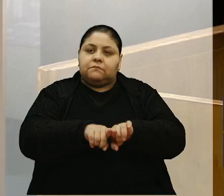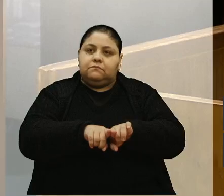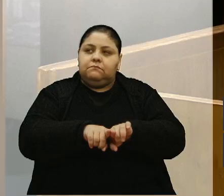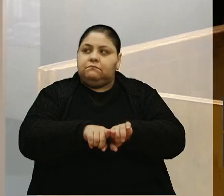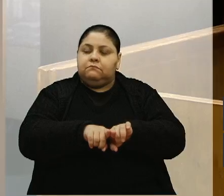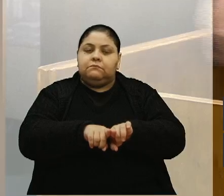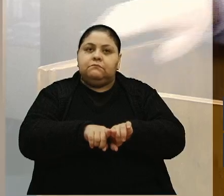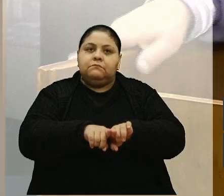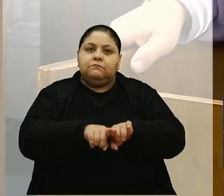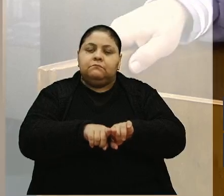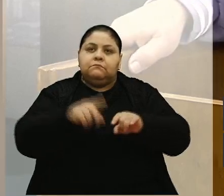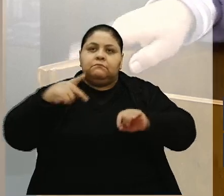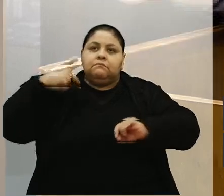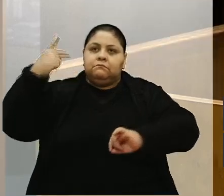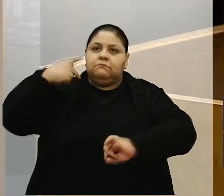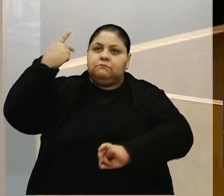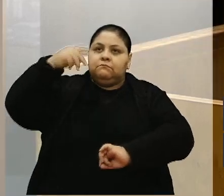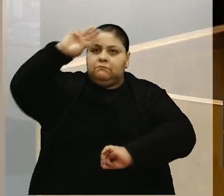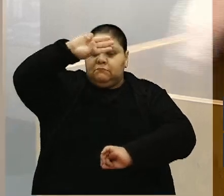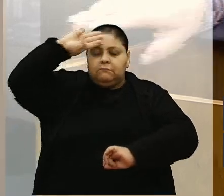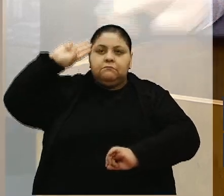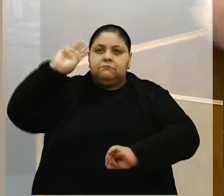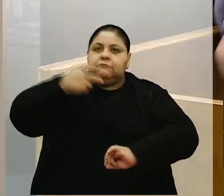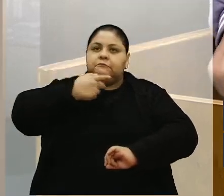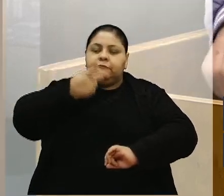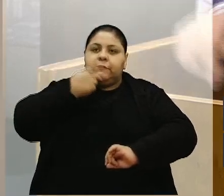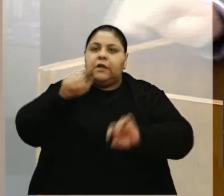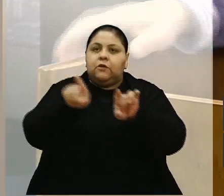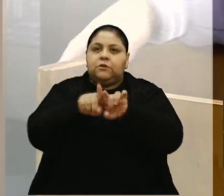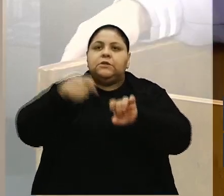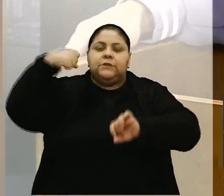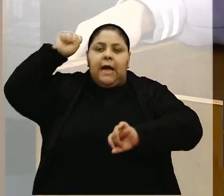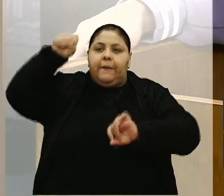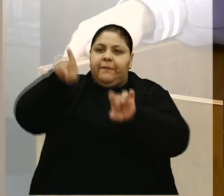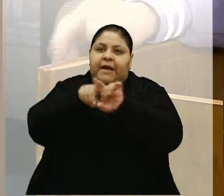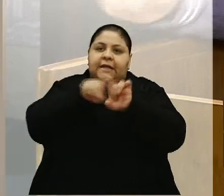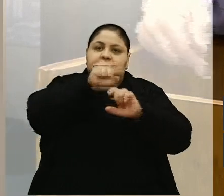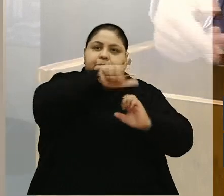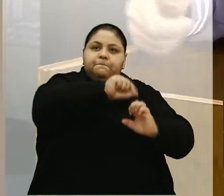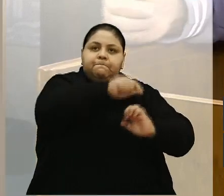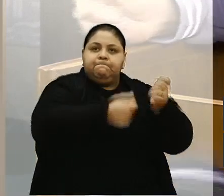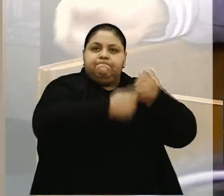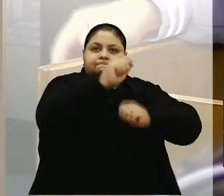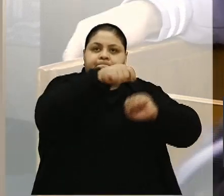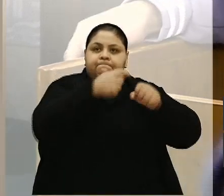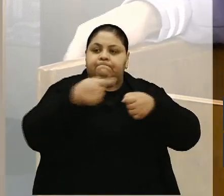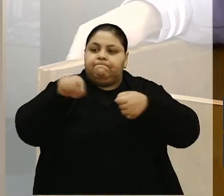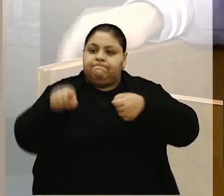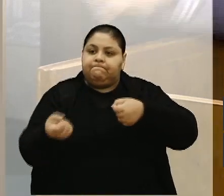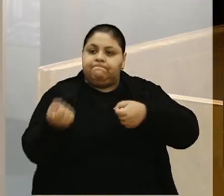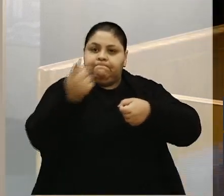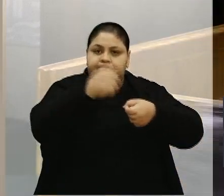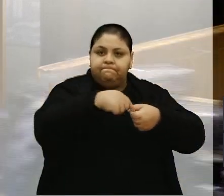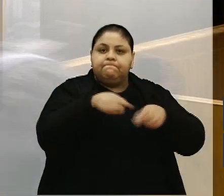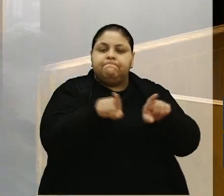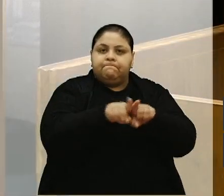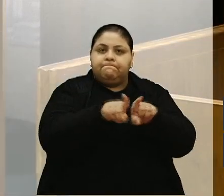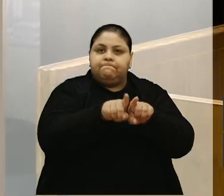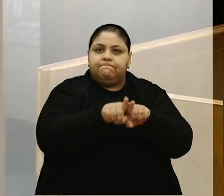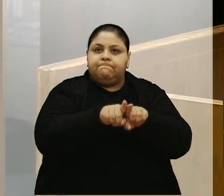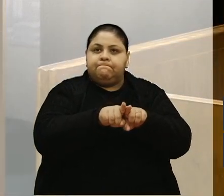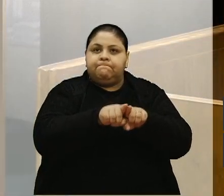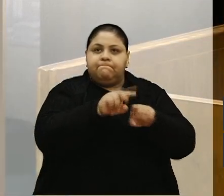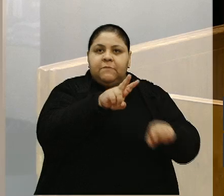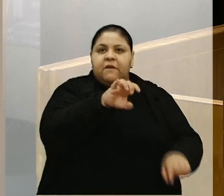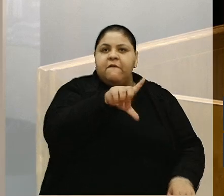outro lado, o vereador Fiusa falou aqui, o Xuxa também, das empresas que contribuíram e vão contribuir mais. Aquela vila,